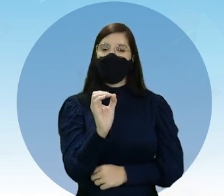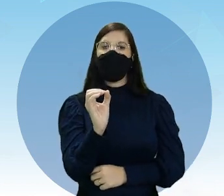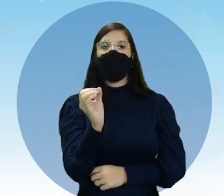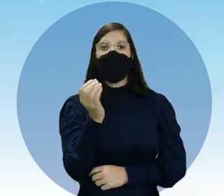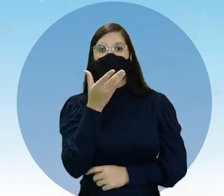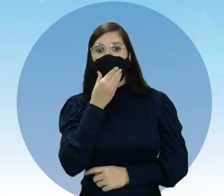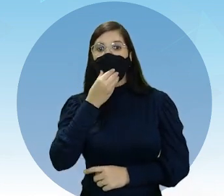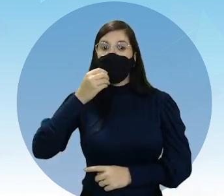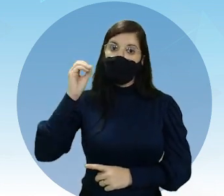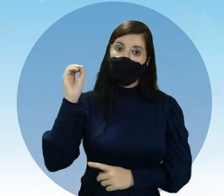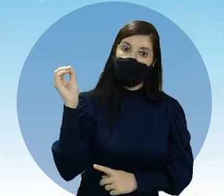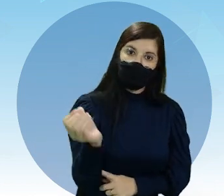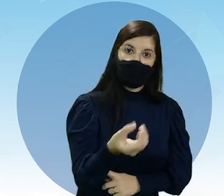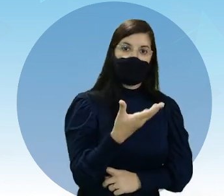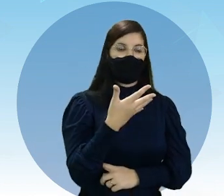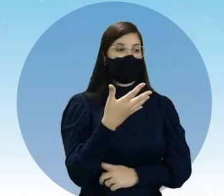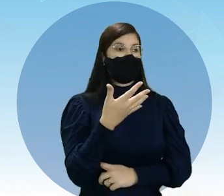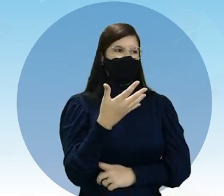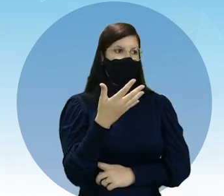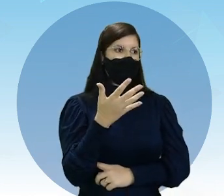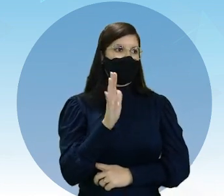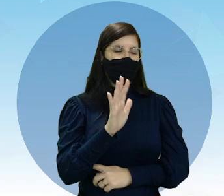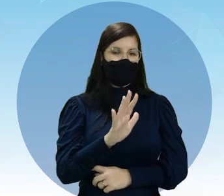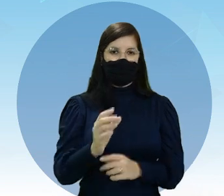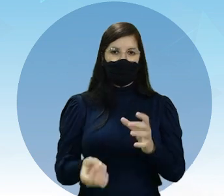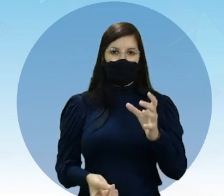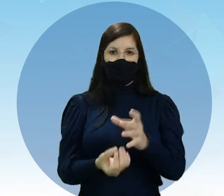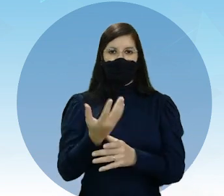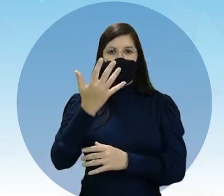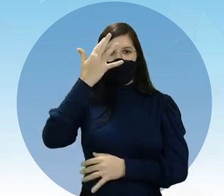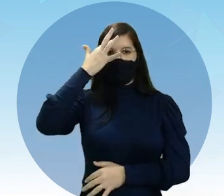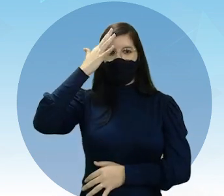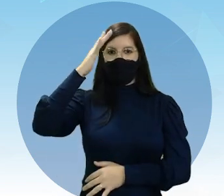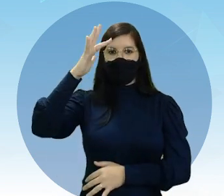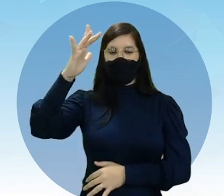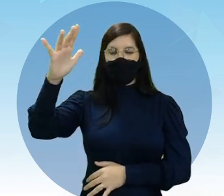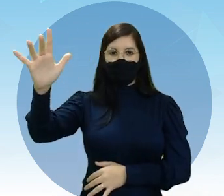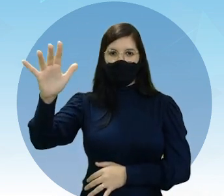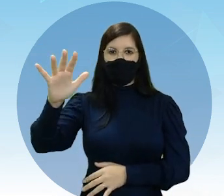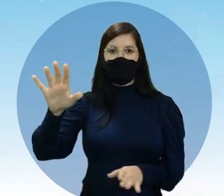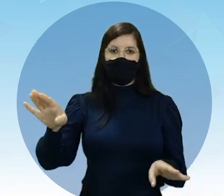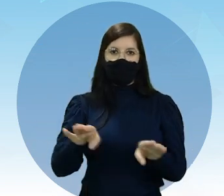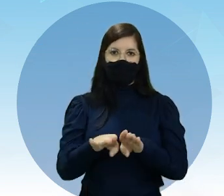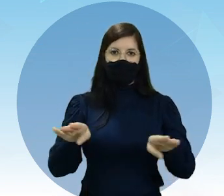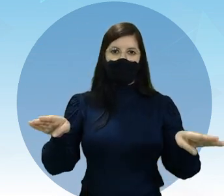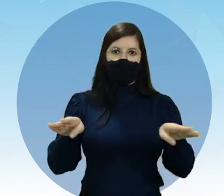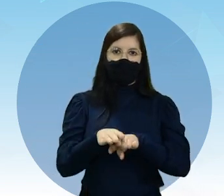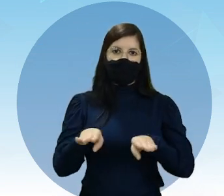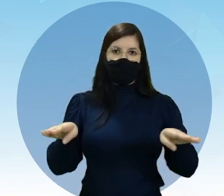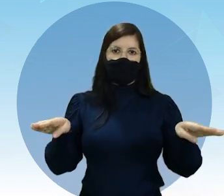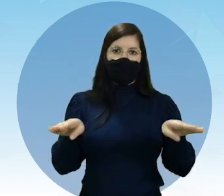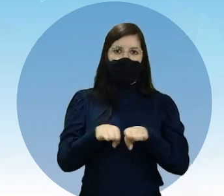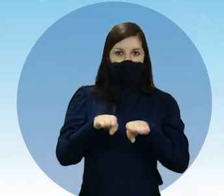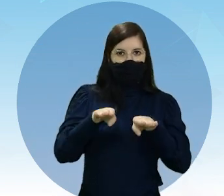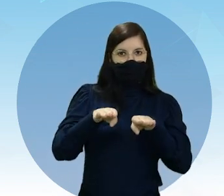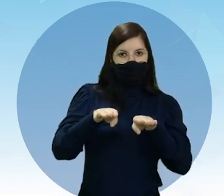tempo, quando surgiu ali a teoria da tectônica das placas. E aí, a partir da